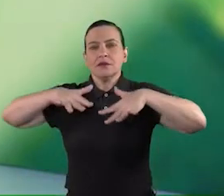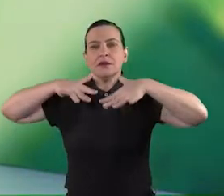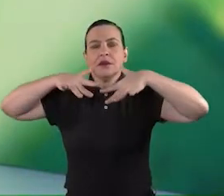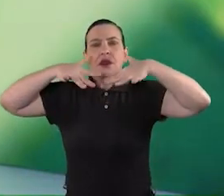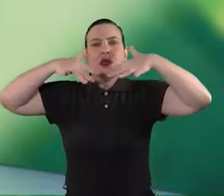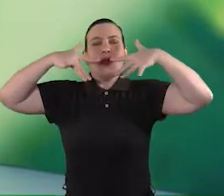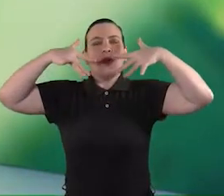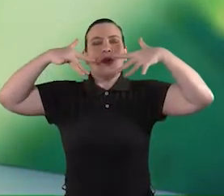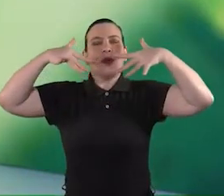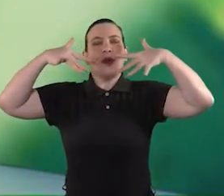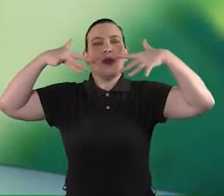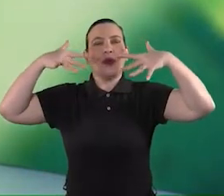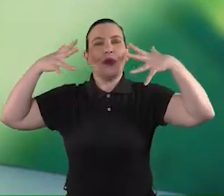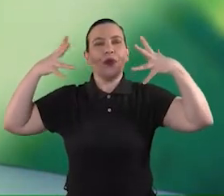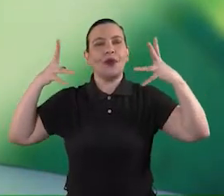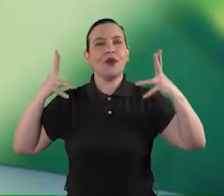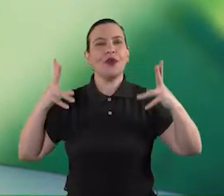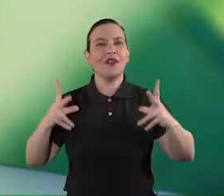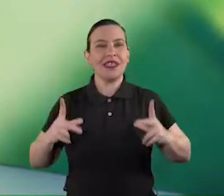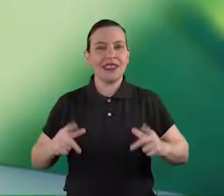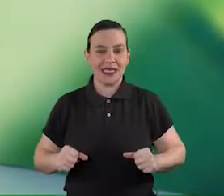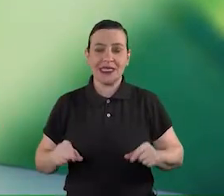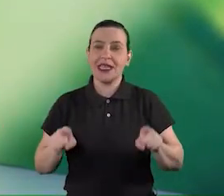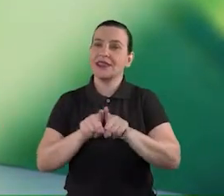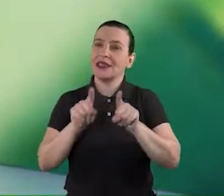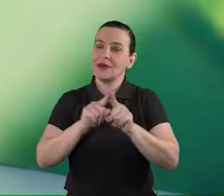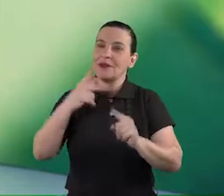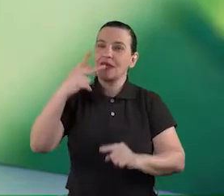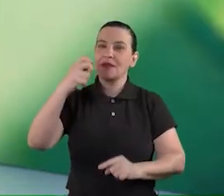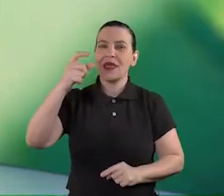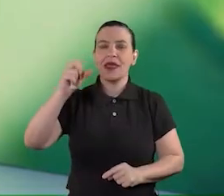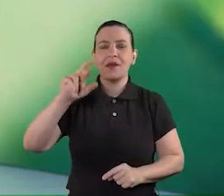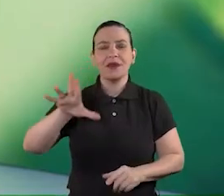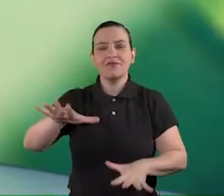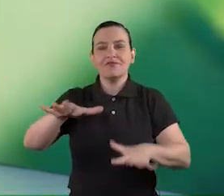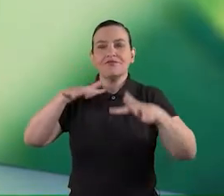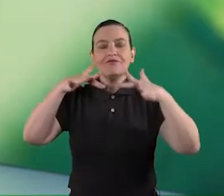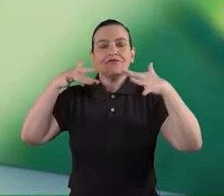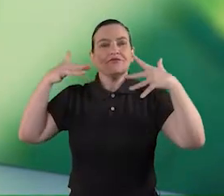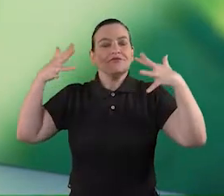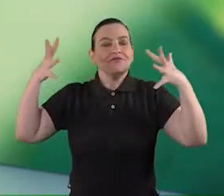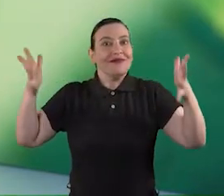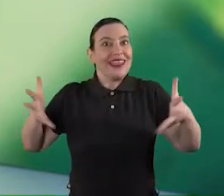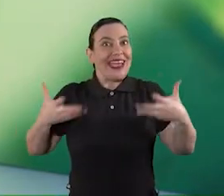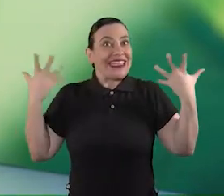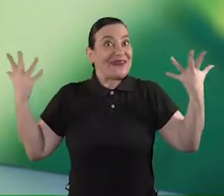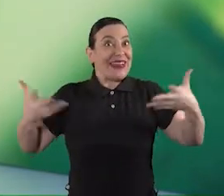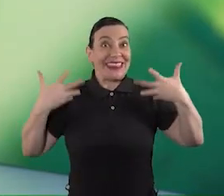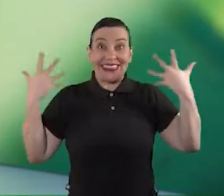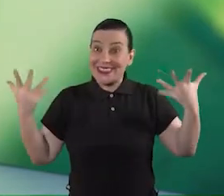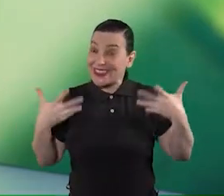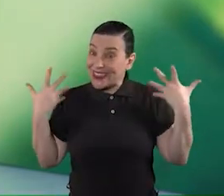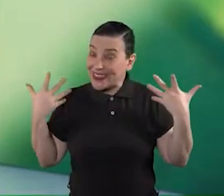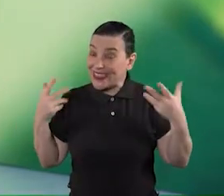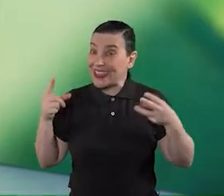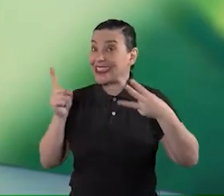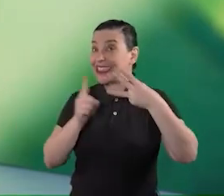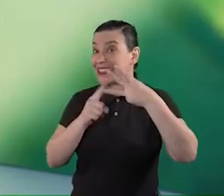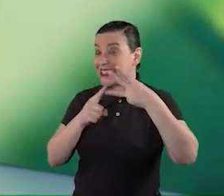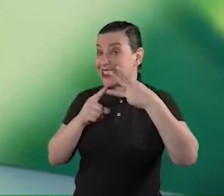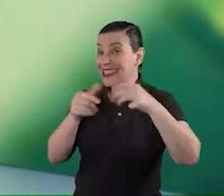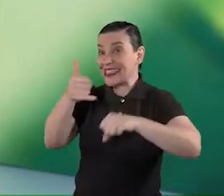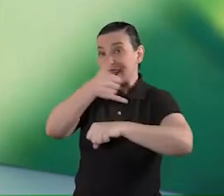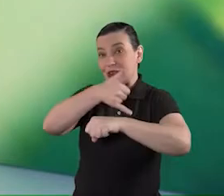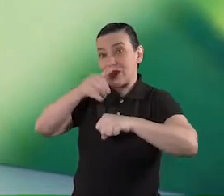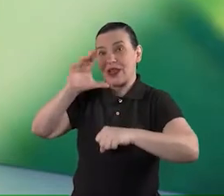também gosto do aroma revigorante do peppermint é sempre animador o terceiro óleo dessa mistura é o